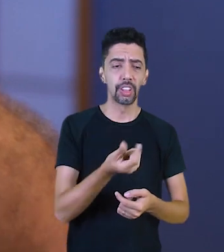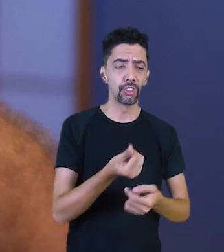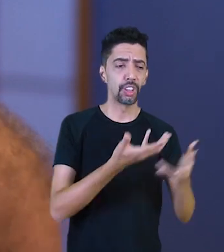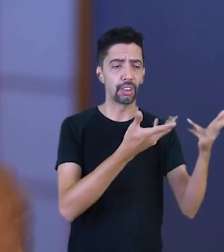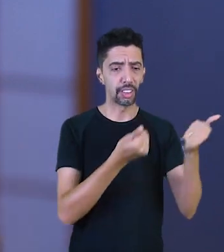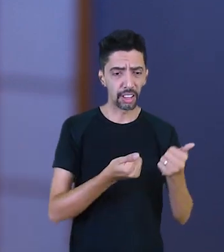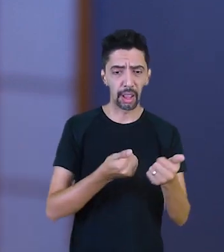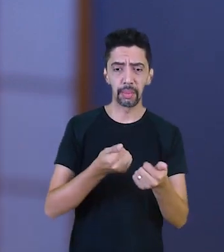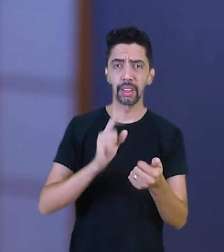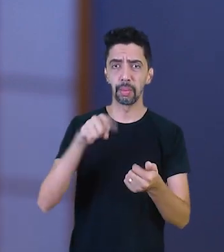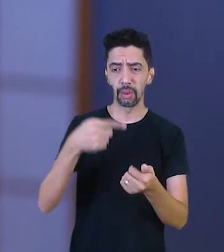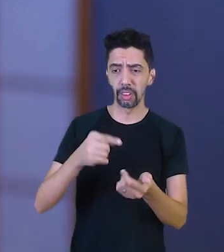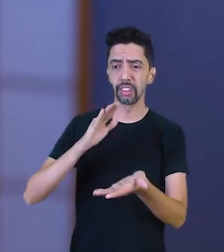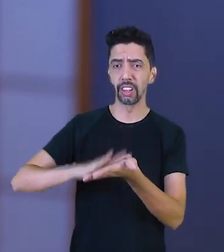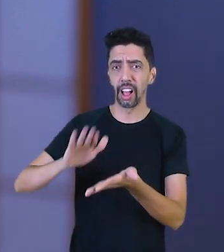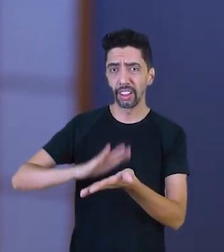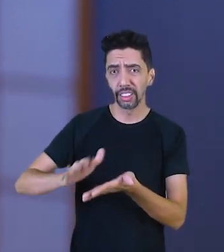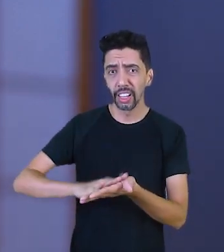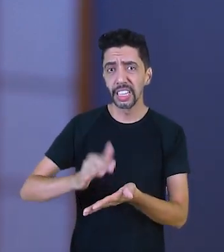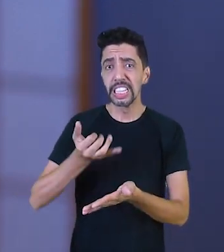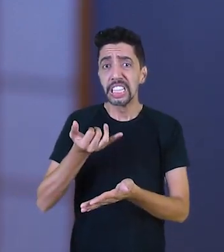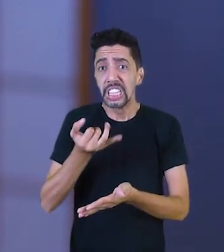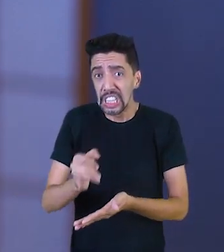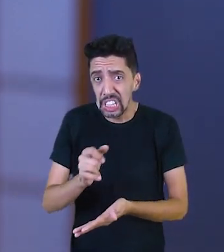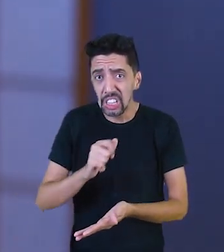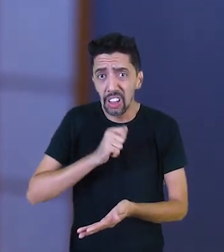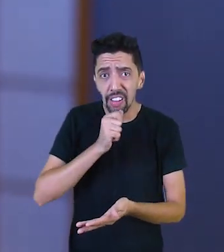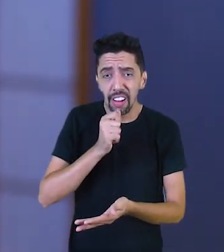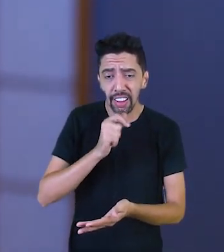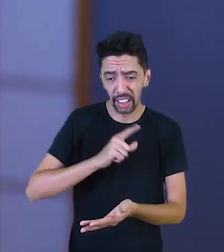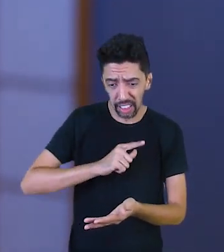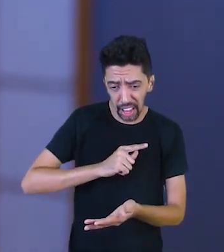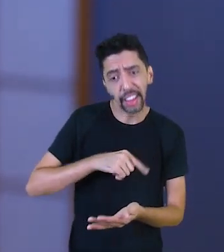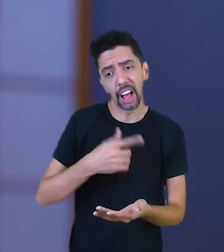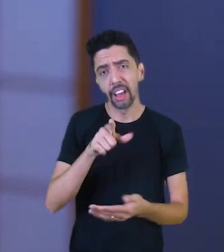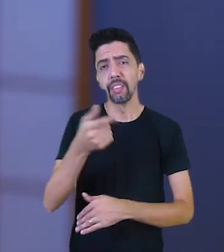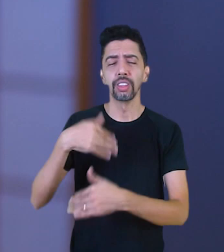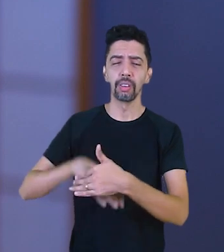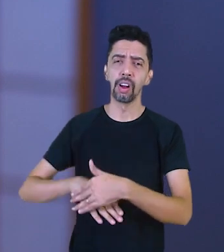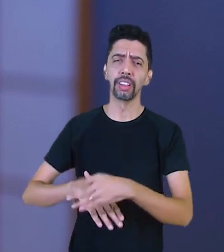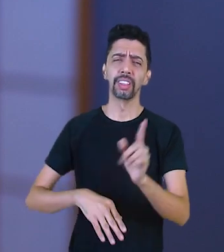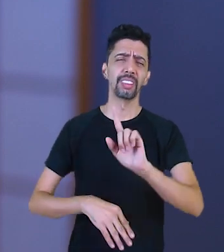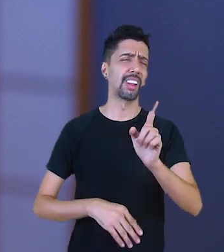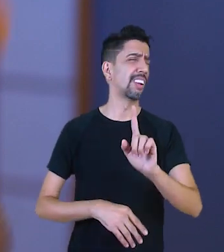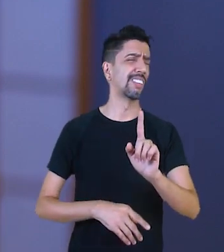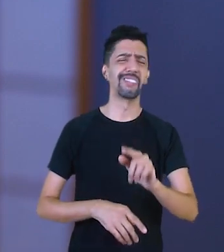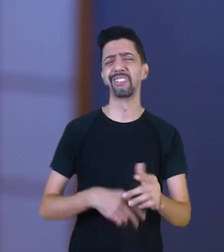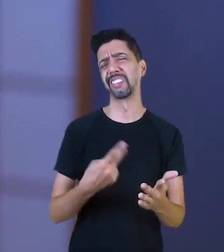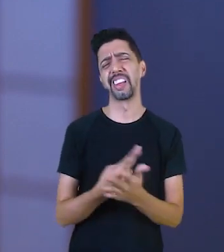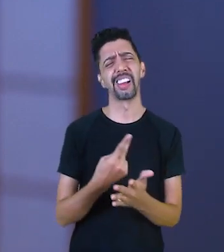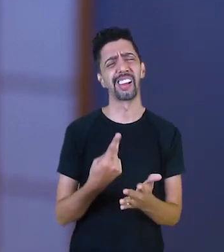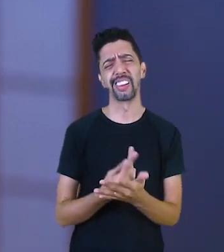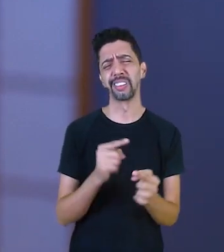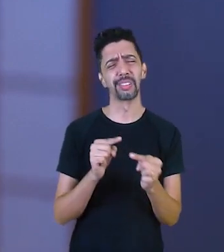faz. Se faltar, busco mais crédito. Eu preciso sair desse modelo mental desse orçamento e criar um novo modelo.